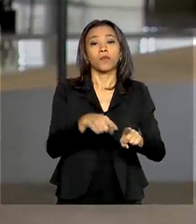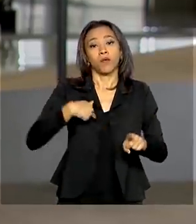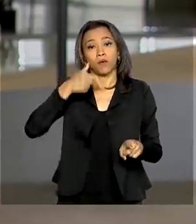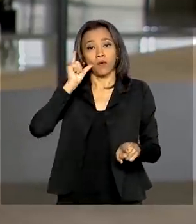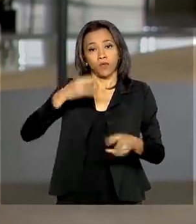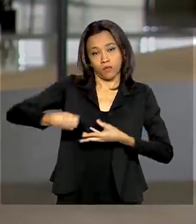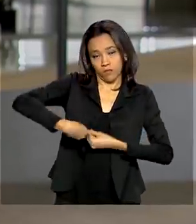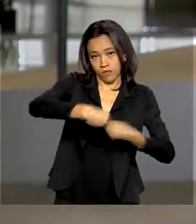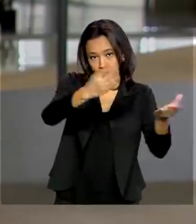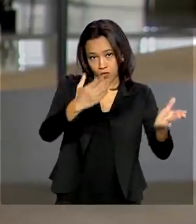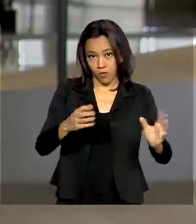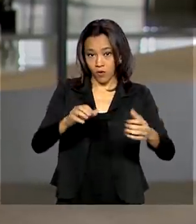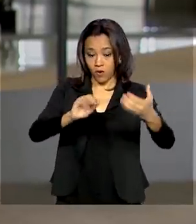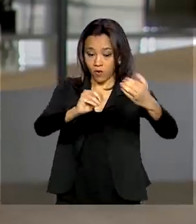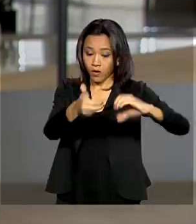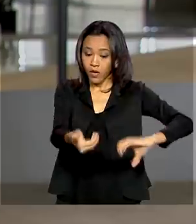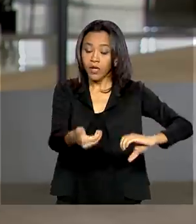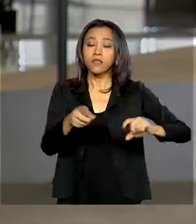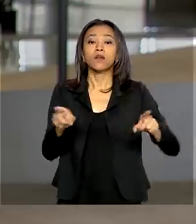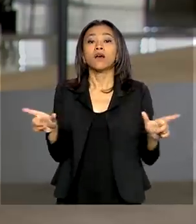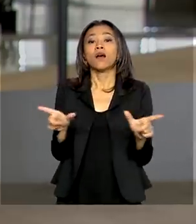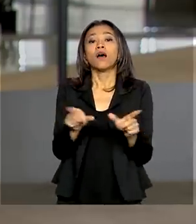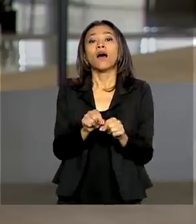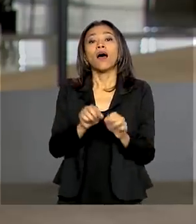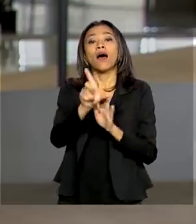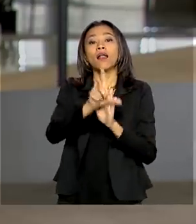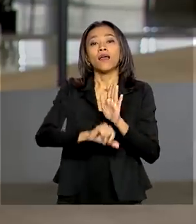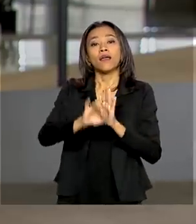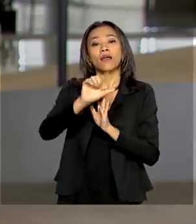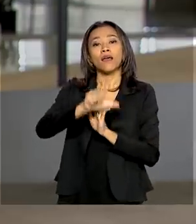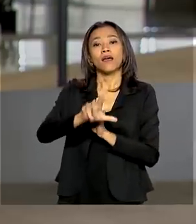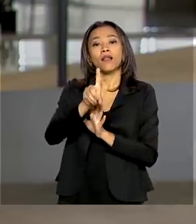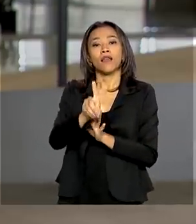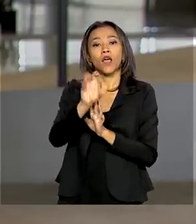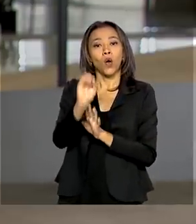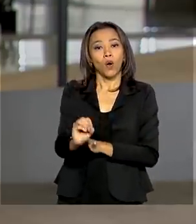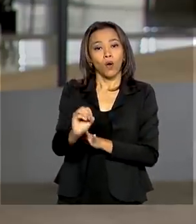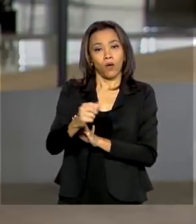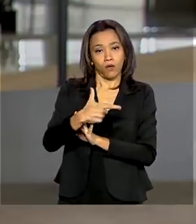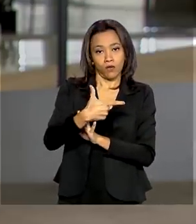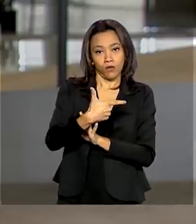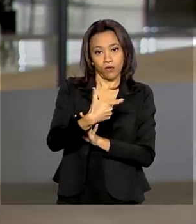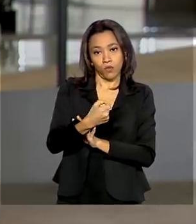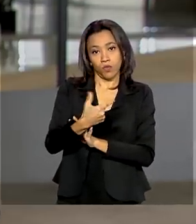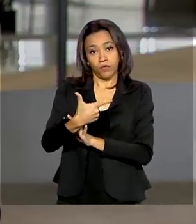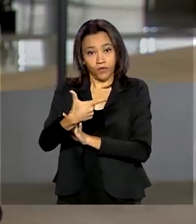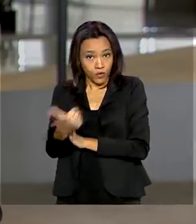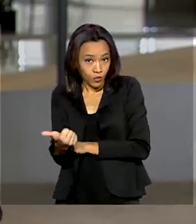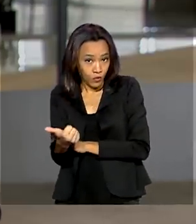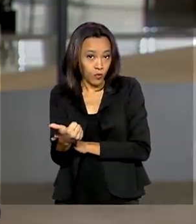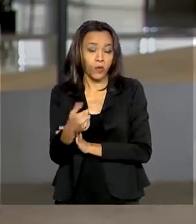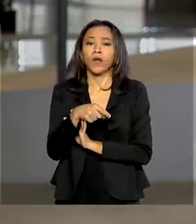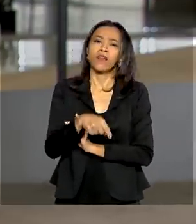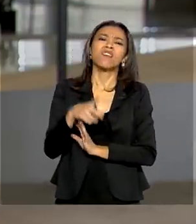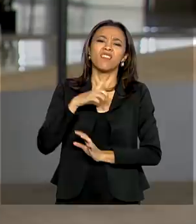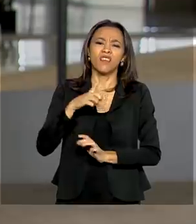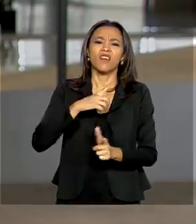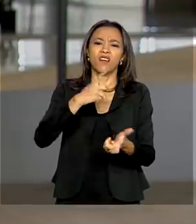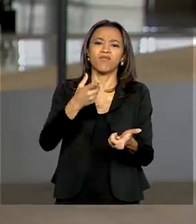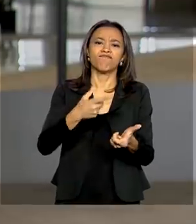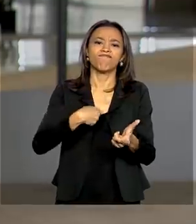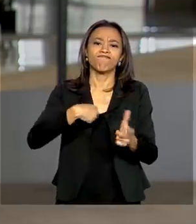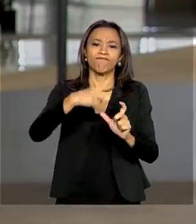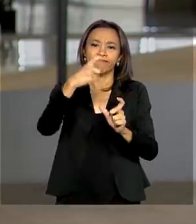o projeto de lei de diretrizes orçamentárias para 2021. A estimativa do governo é de um déficit de R